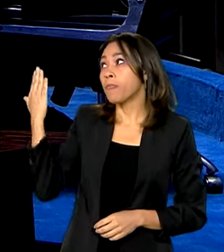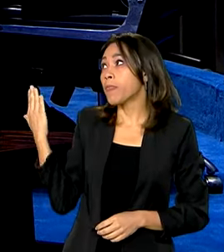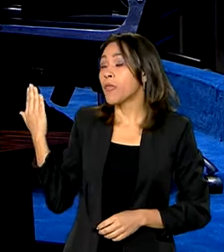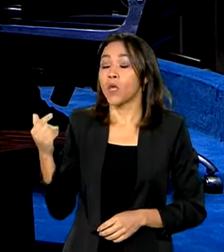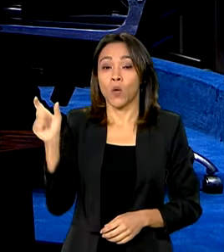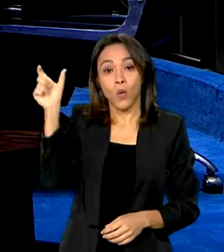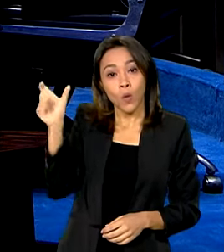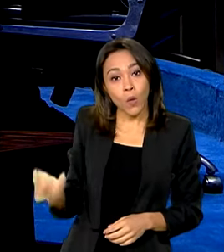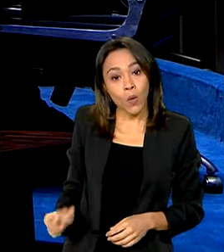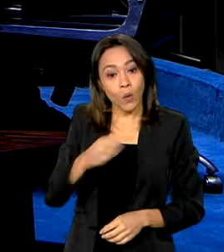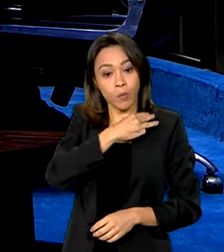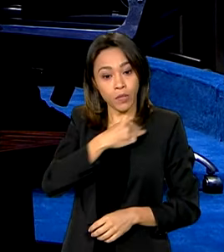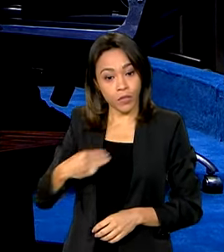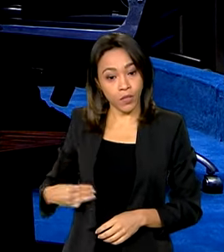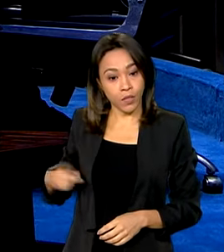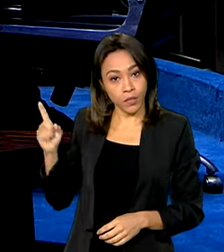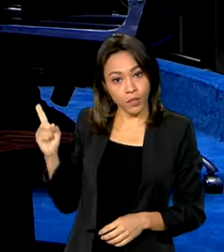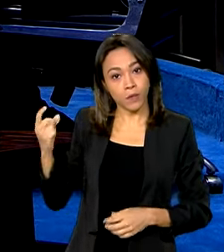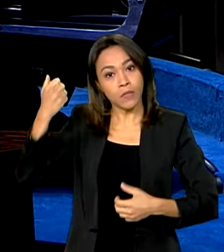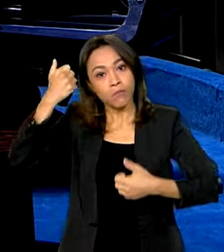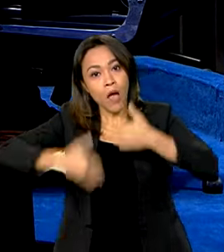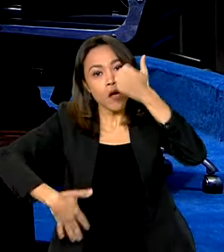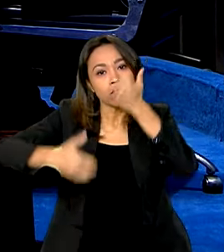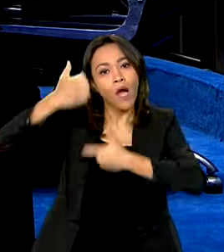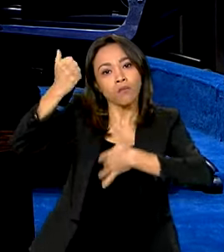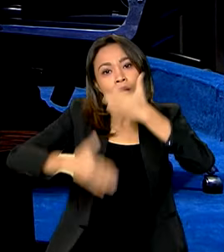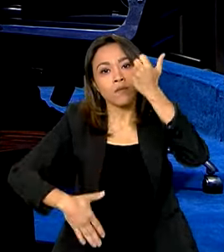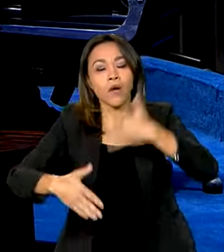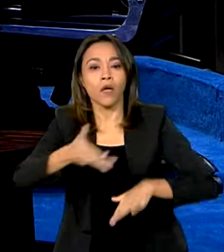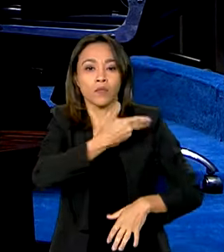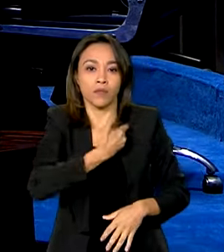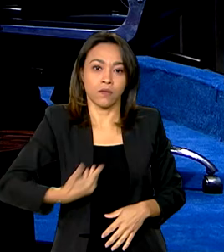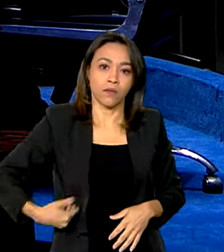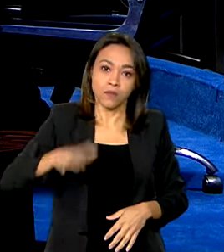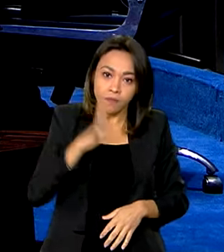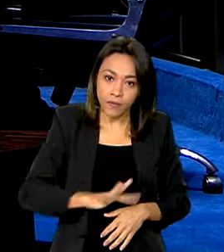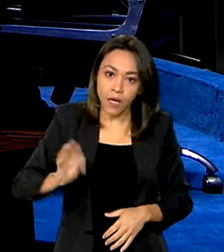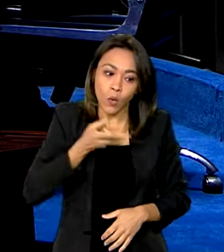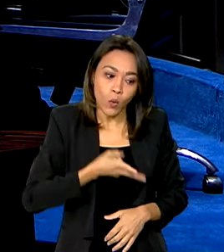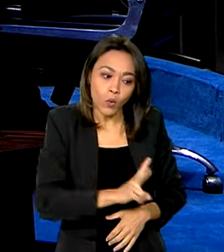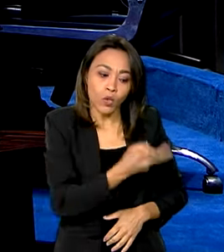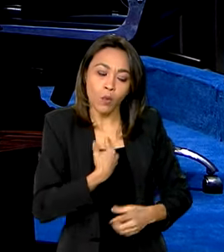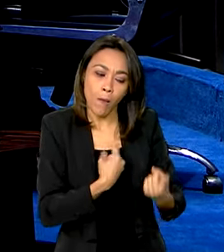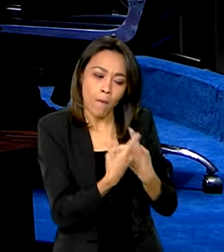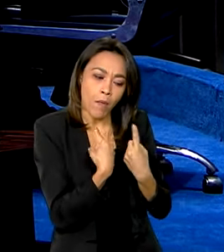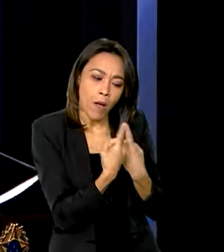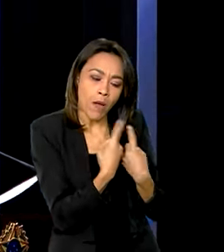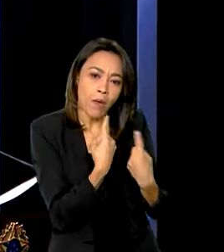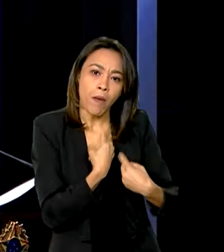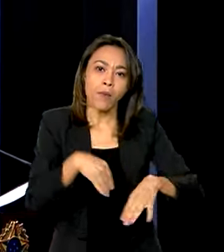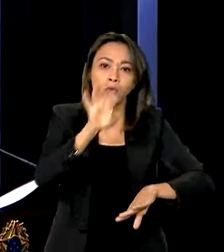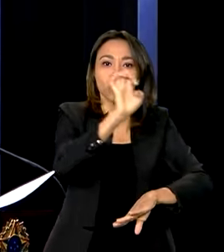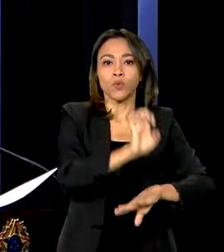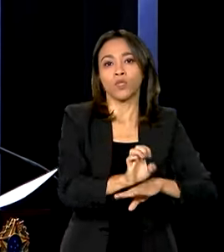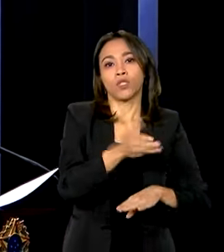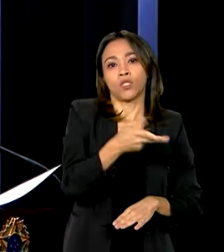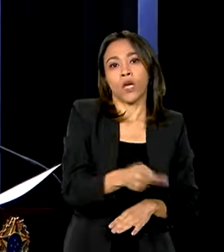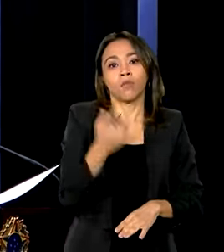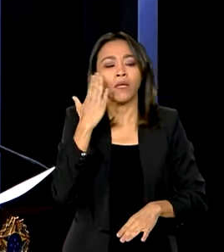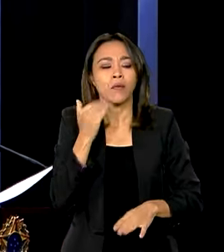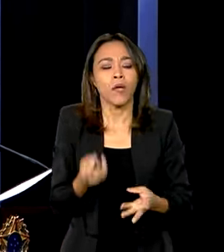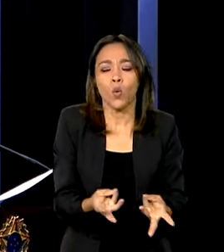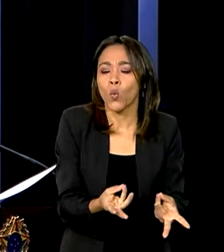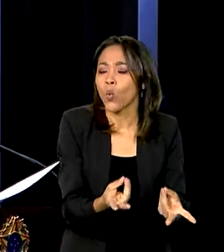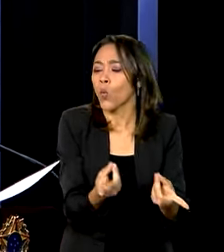Jader Filho, apontou que o governo federal tem mantido diálogo com os prefeitos de municípios afetados para fazer um levantamento de